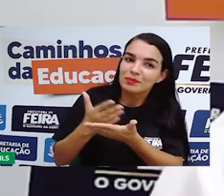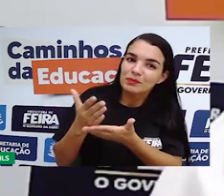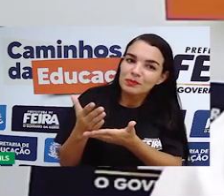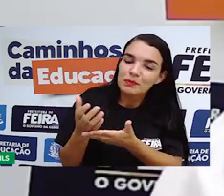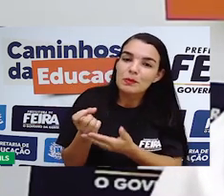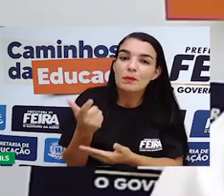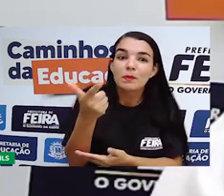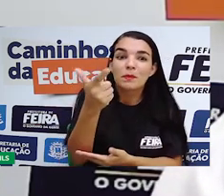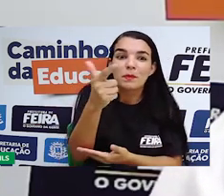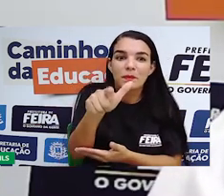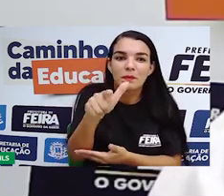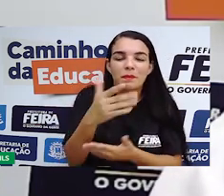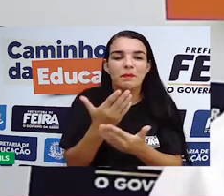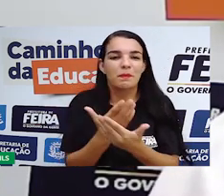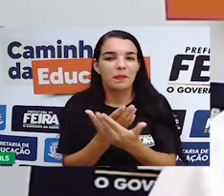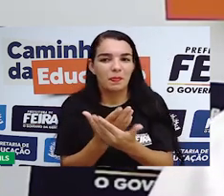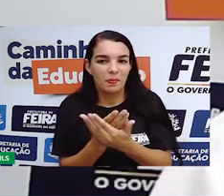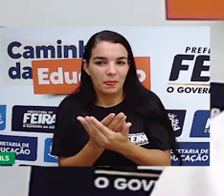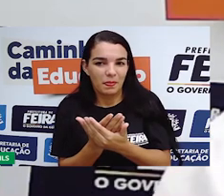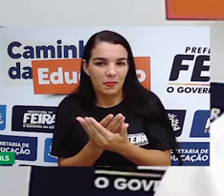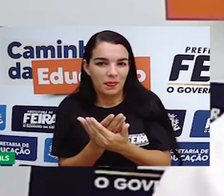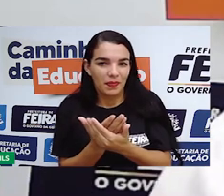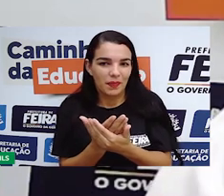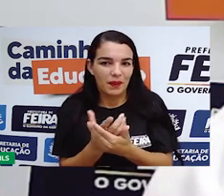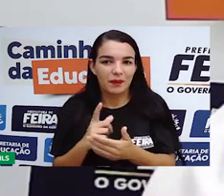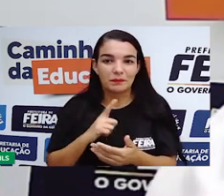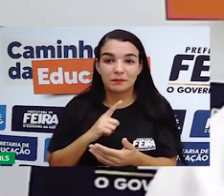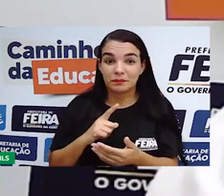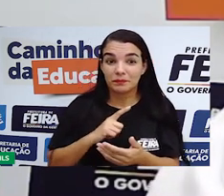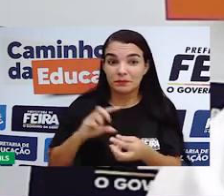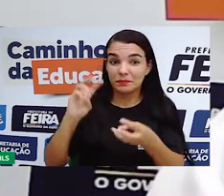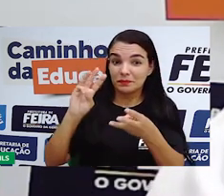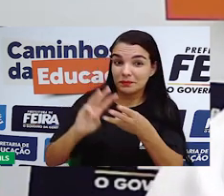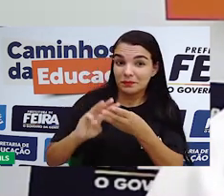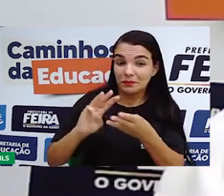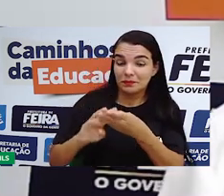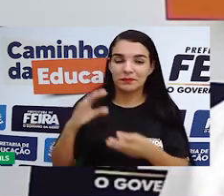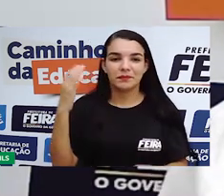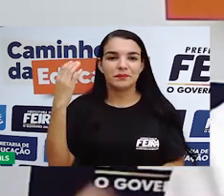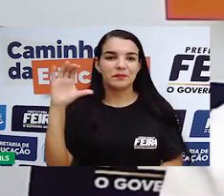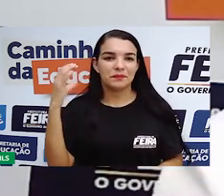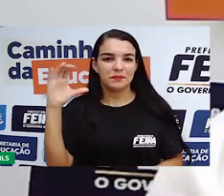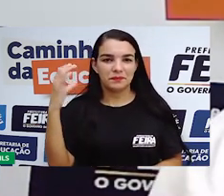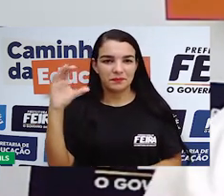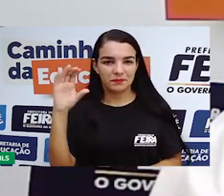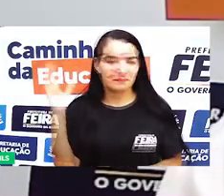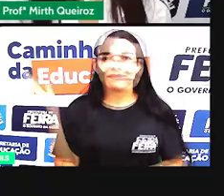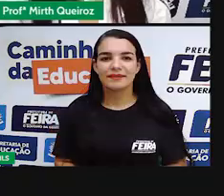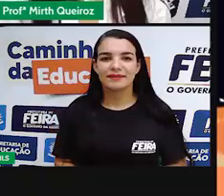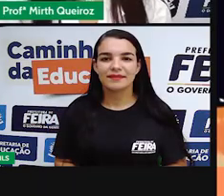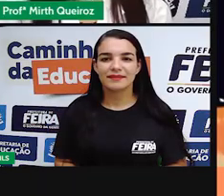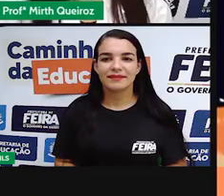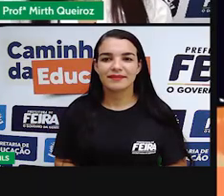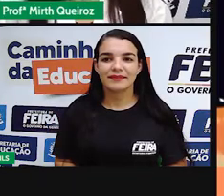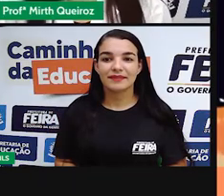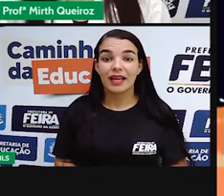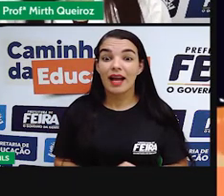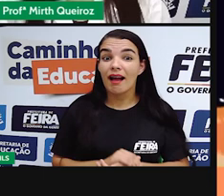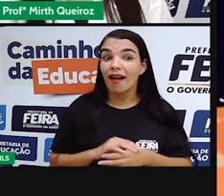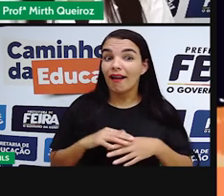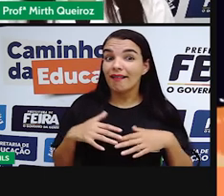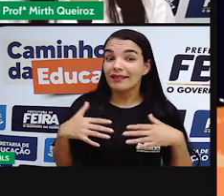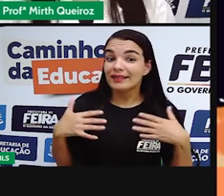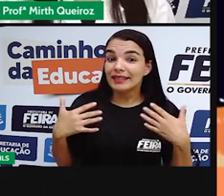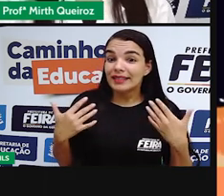mais uma aula. E dessa vez nós teremos aulas de matemática e ciência da natureza. Vamos lá? E